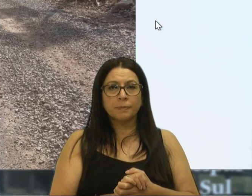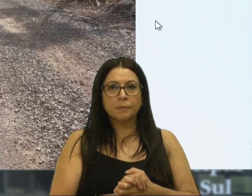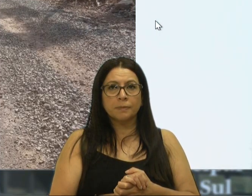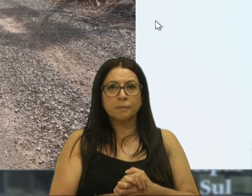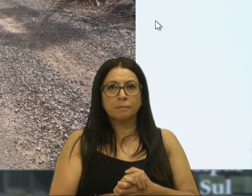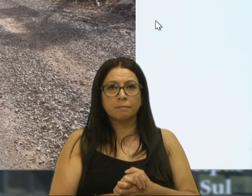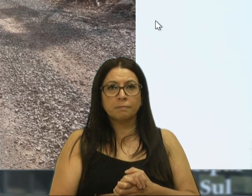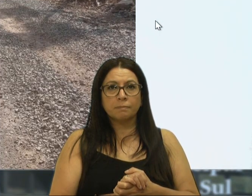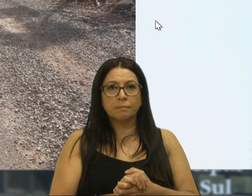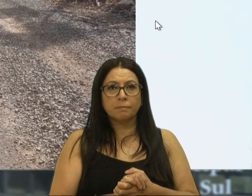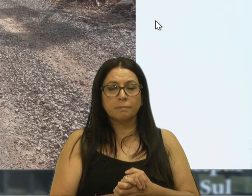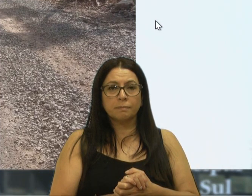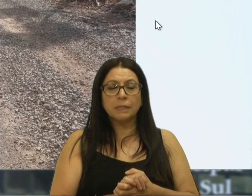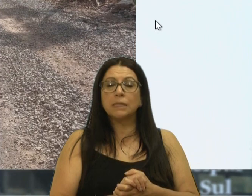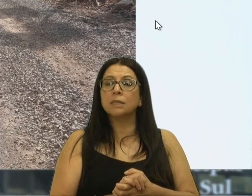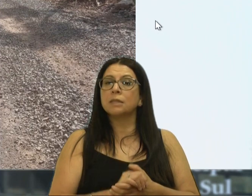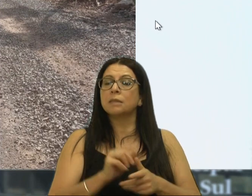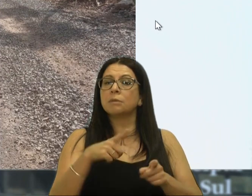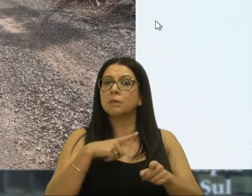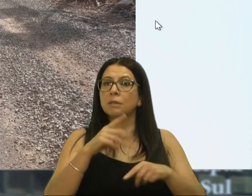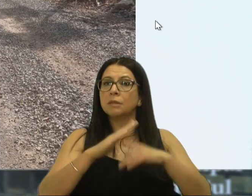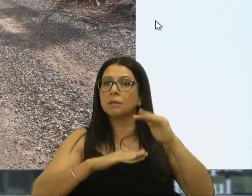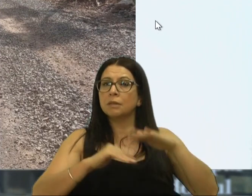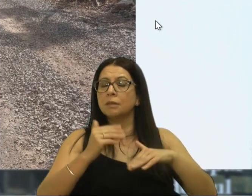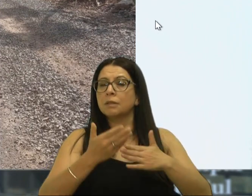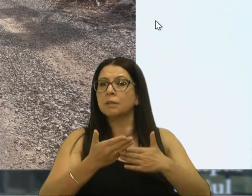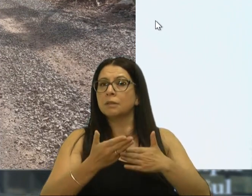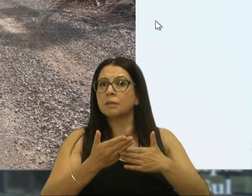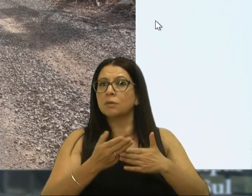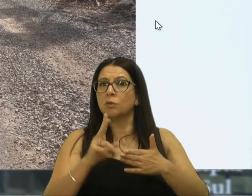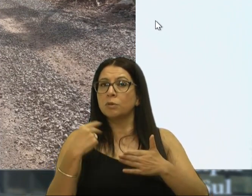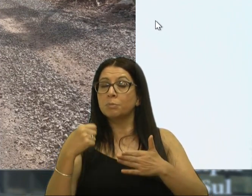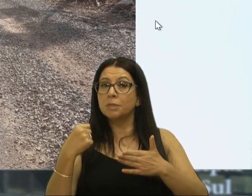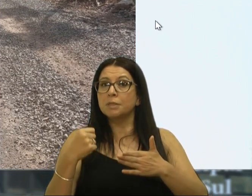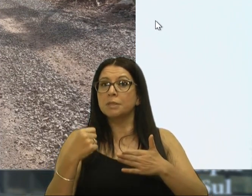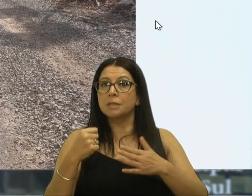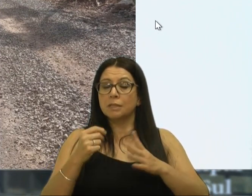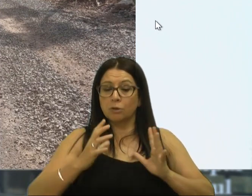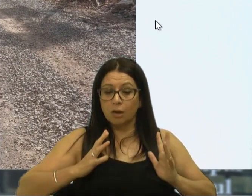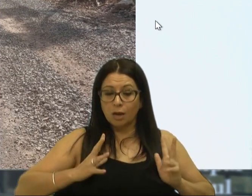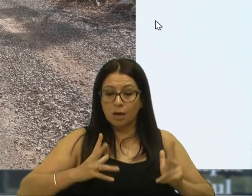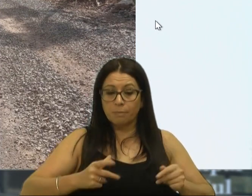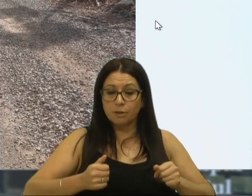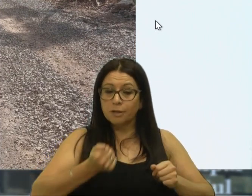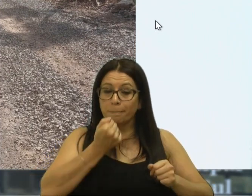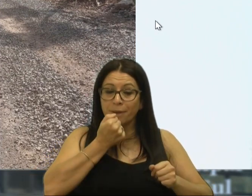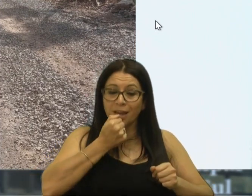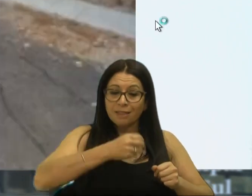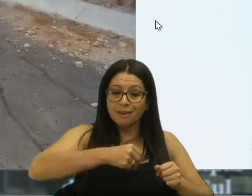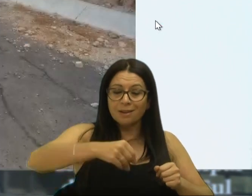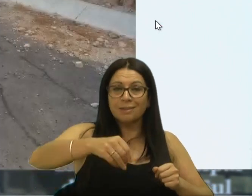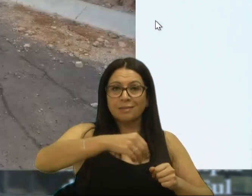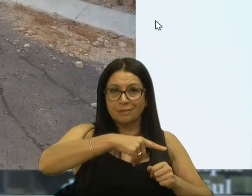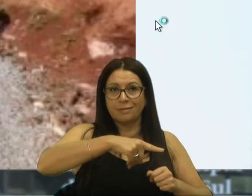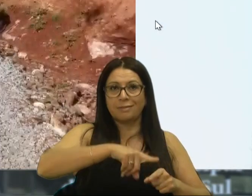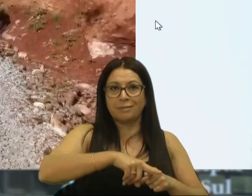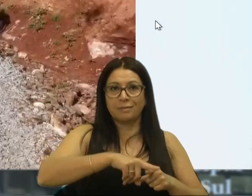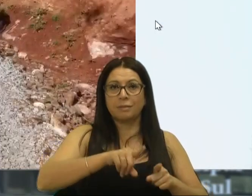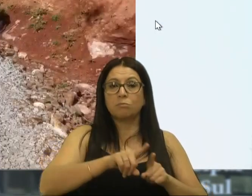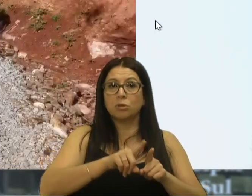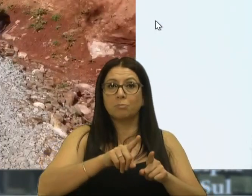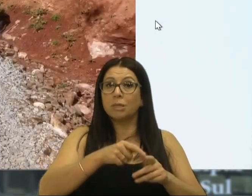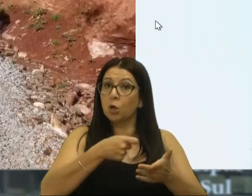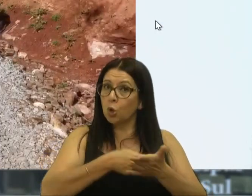por causa dessa obra, temos um, nós precisaríamos de um patrulhamento e um cascalhamento ali, que nós, inclusive,